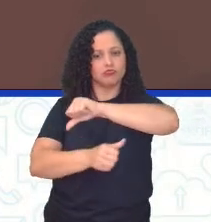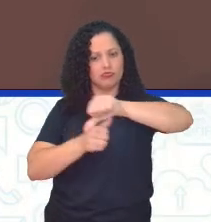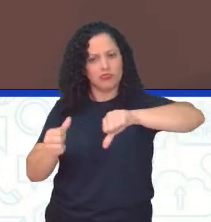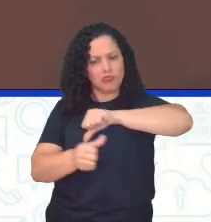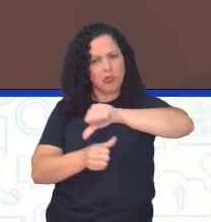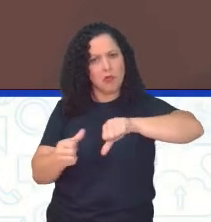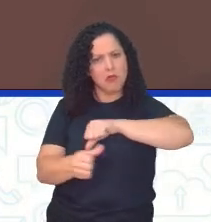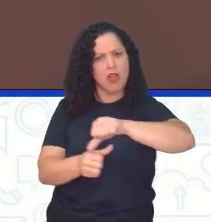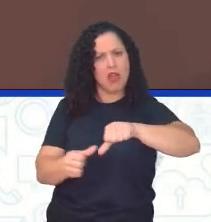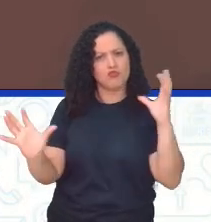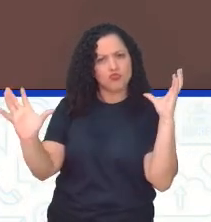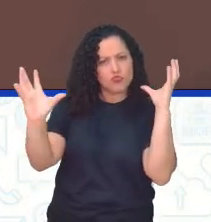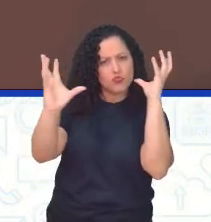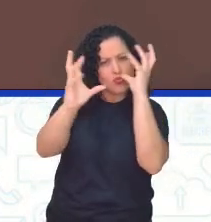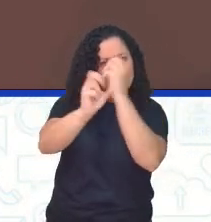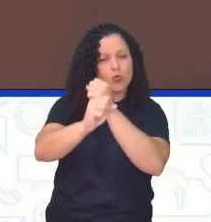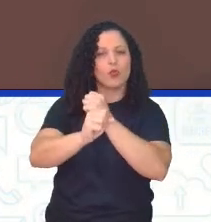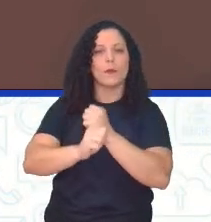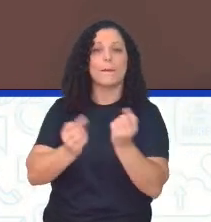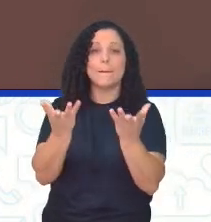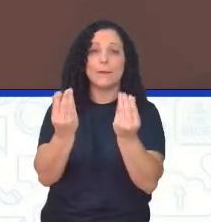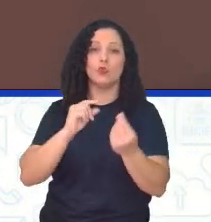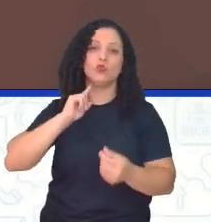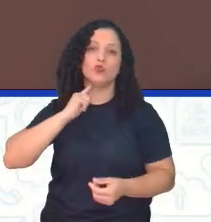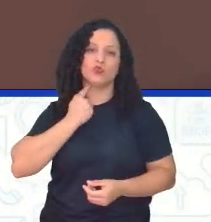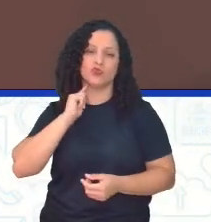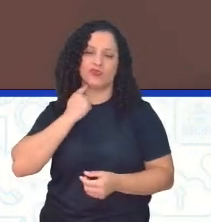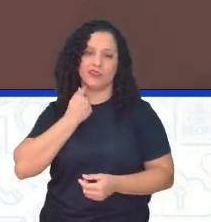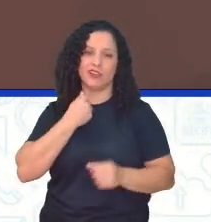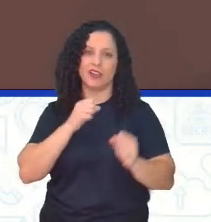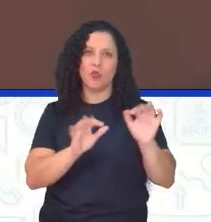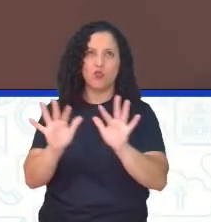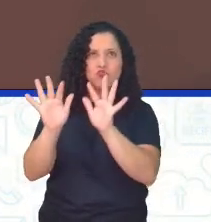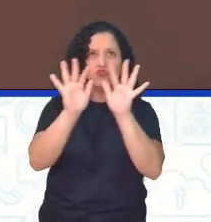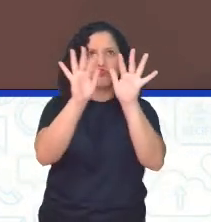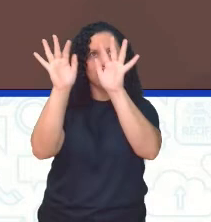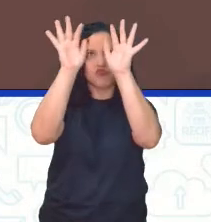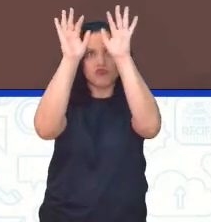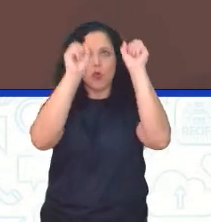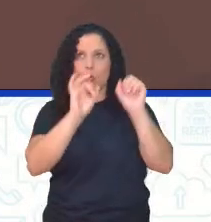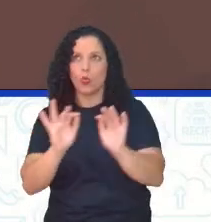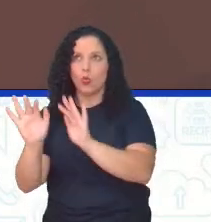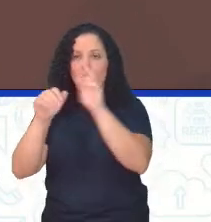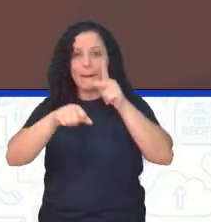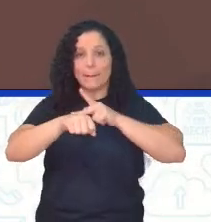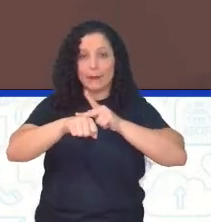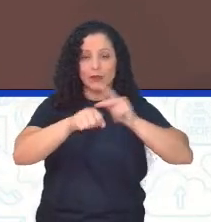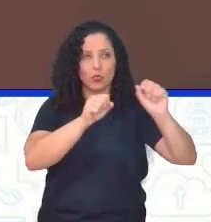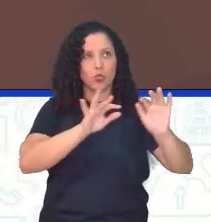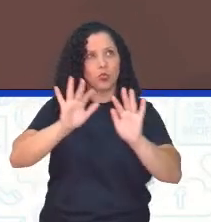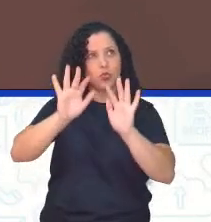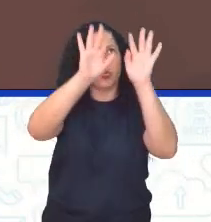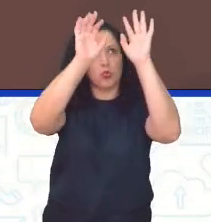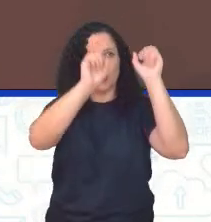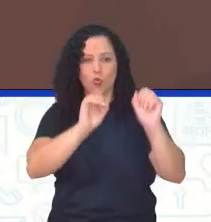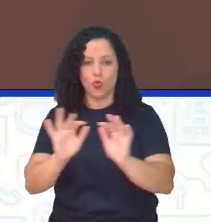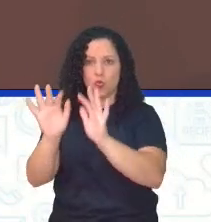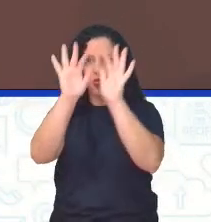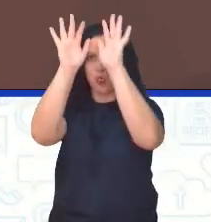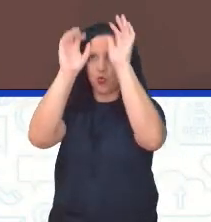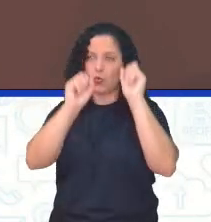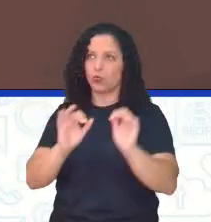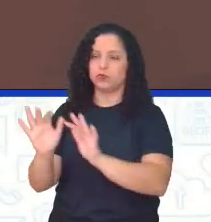virou noite. Por quê? Porque foi tamanha quantidade de fumaça que chegou, né? Que as